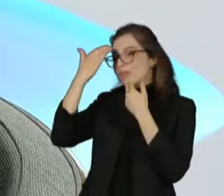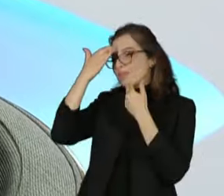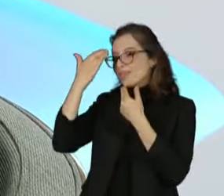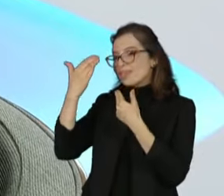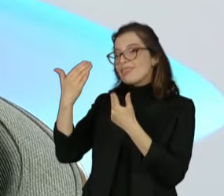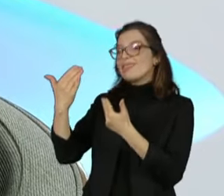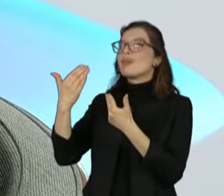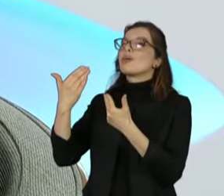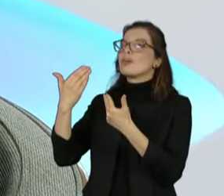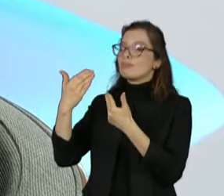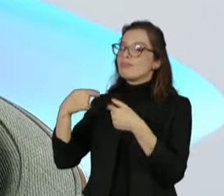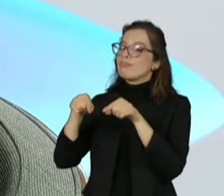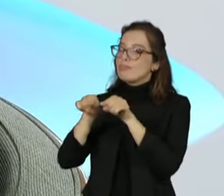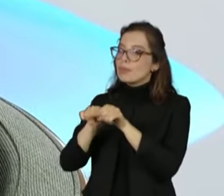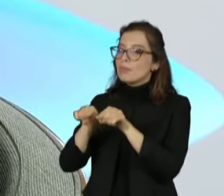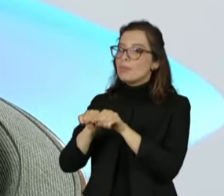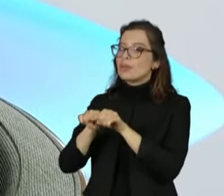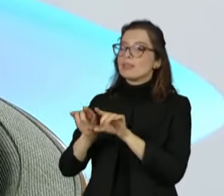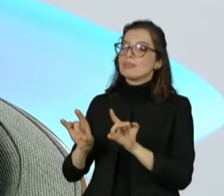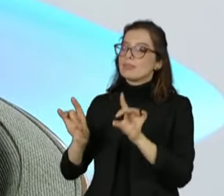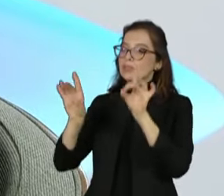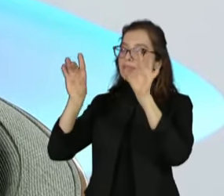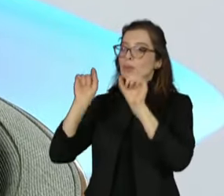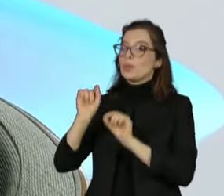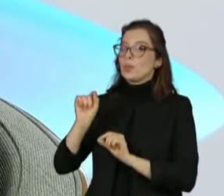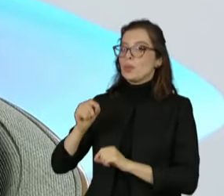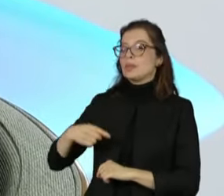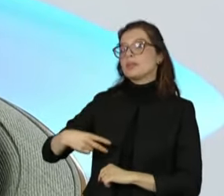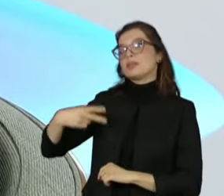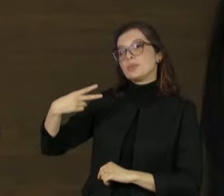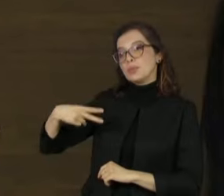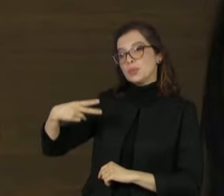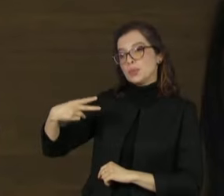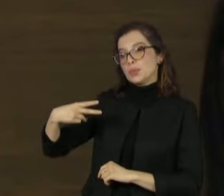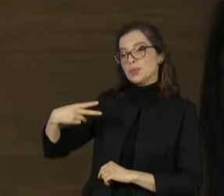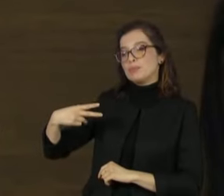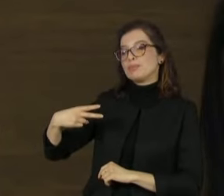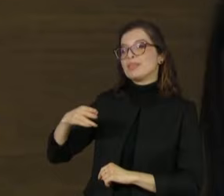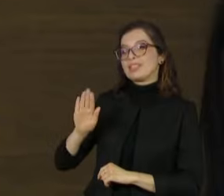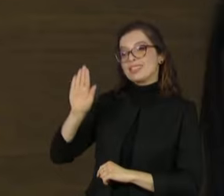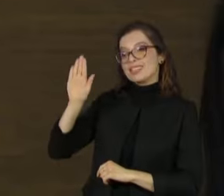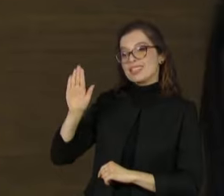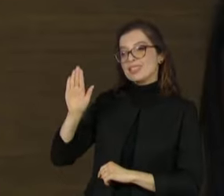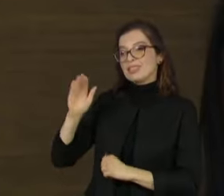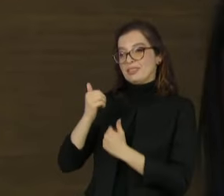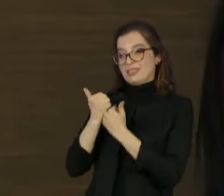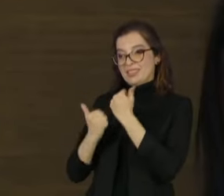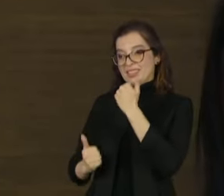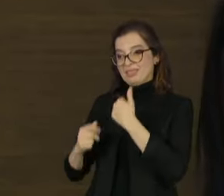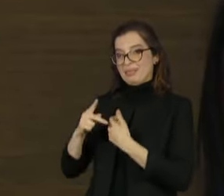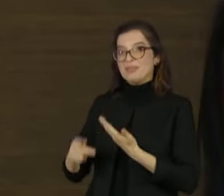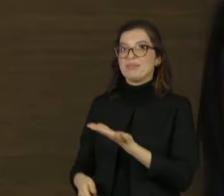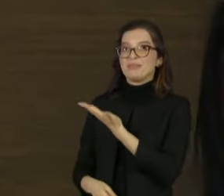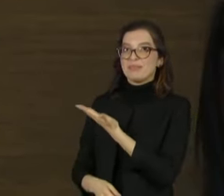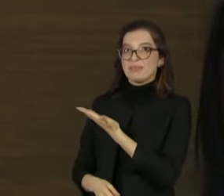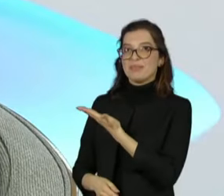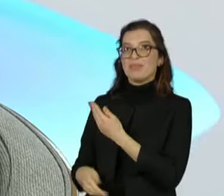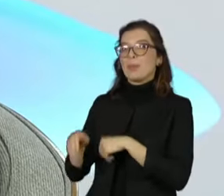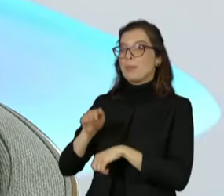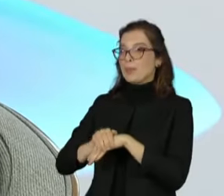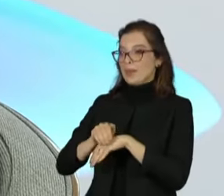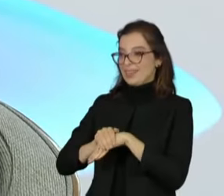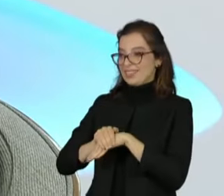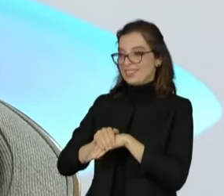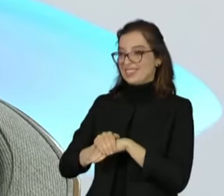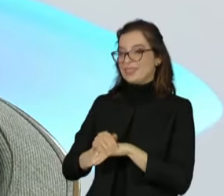à minha, agora, vice-candidata à presidência da República, Mara Gabrilli, que está com os seus colaboradores aqui,